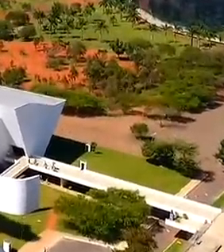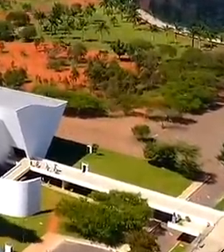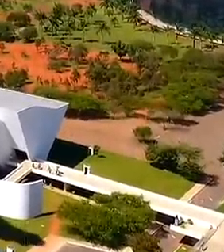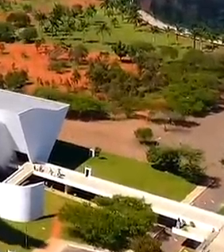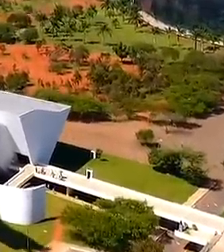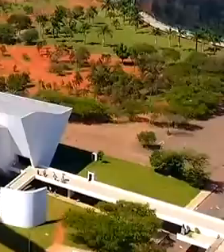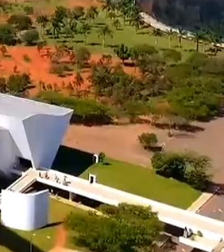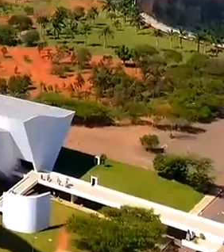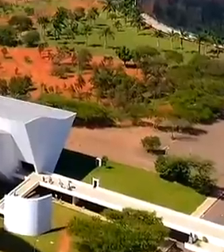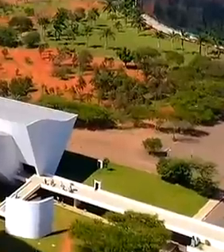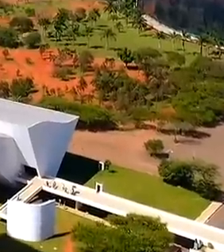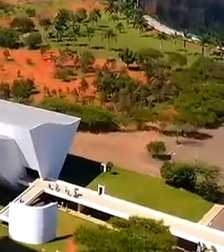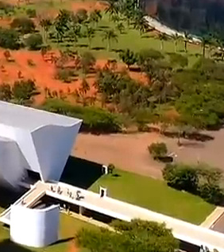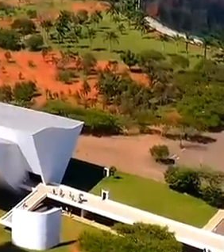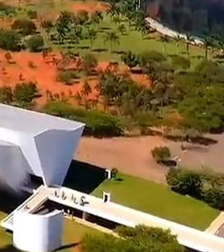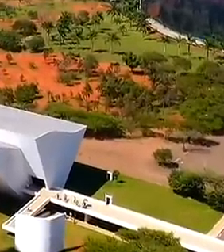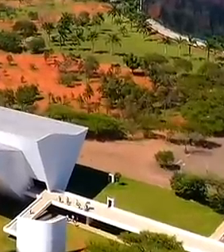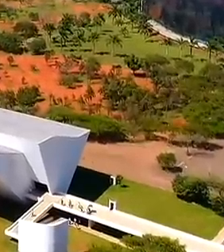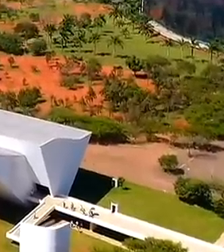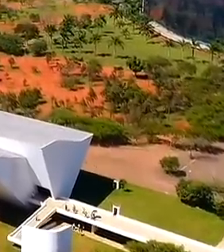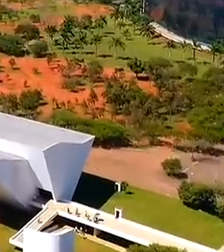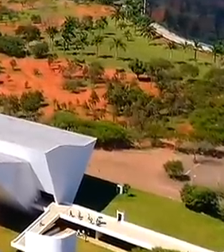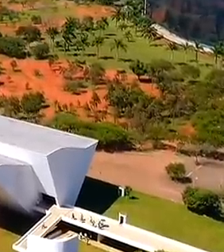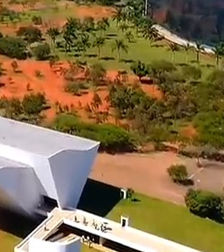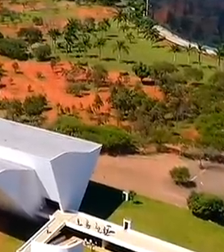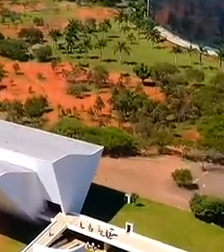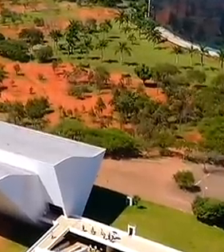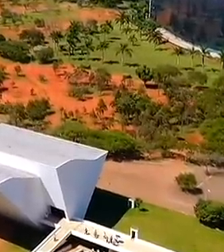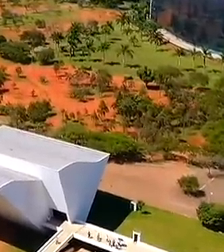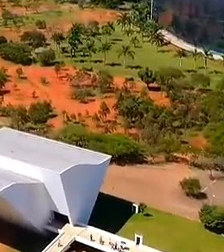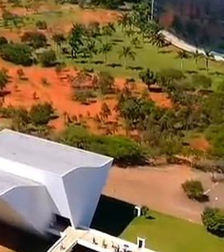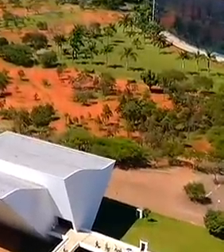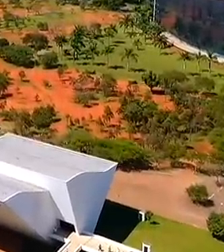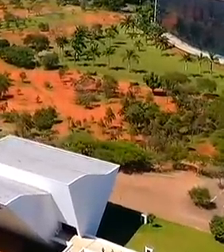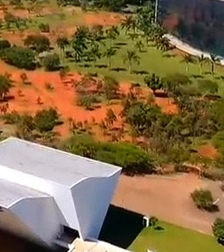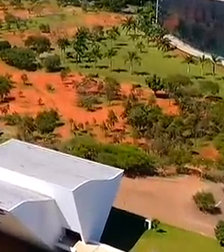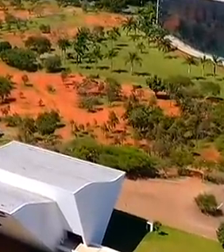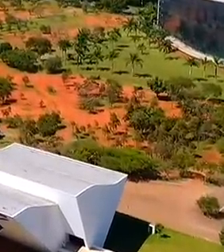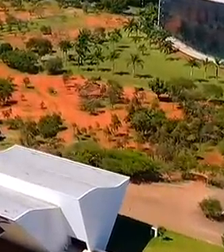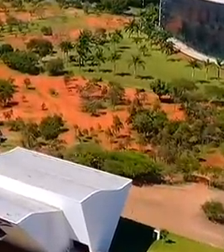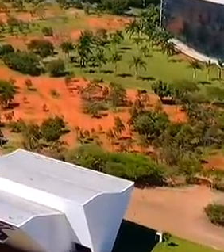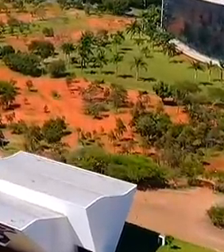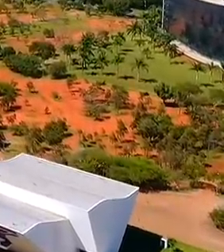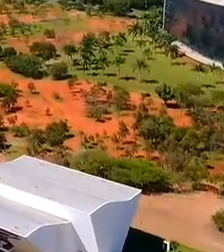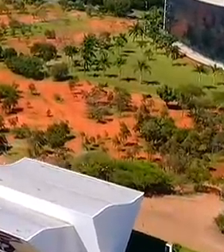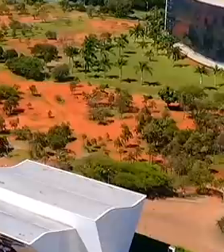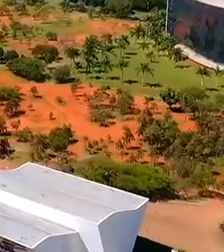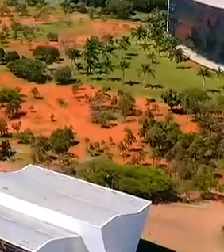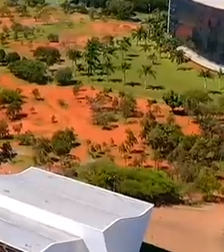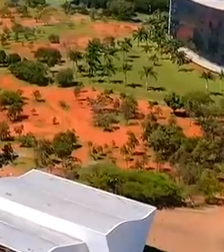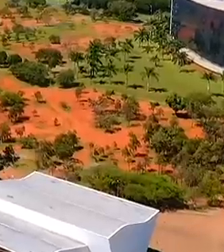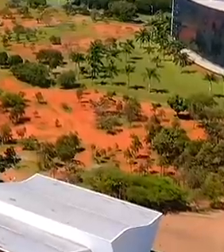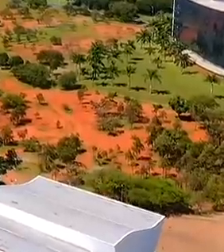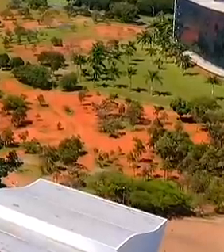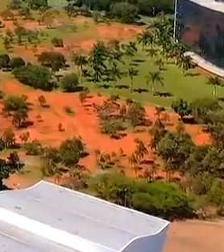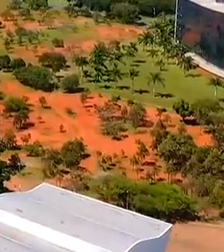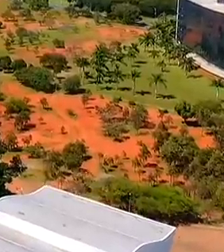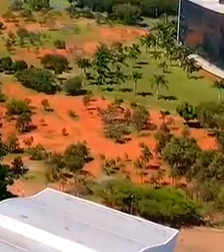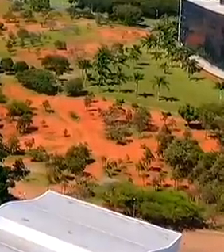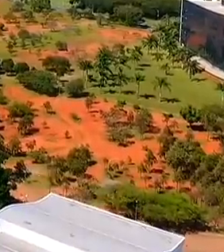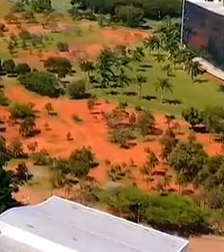em Brasília, Neste instante,